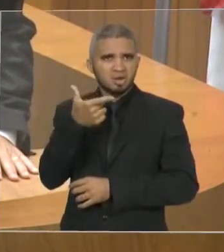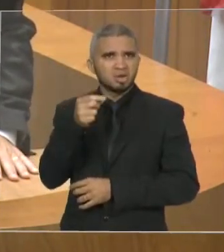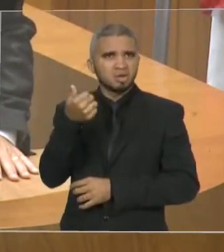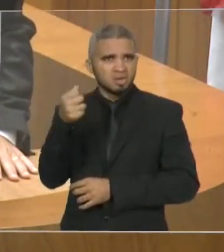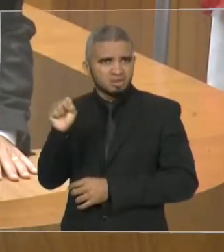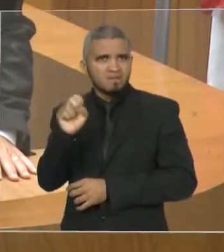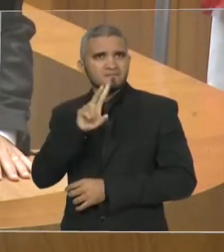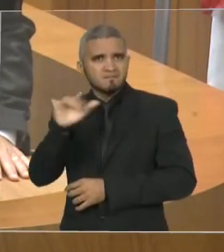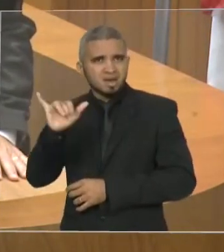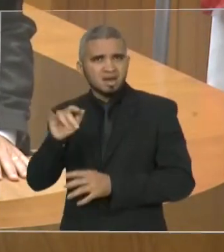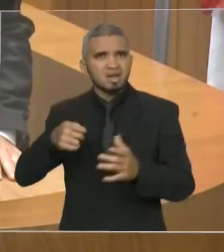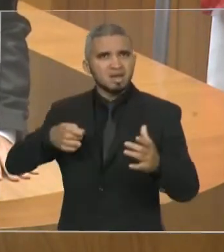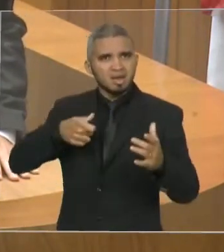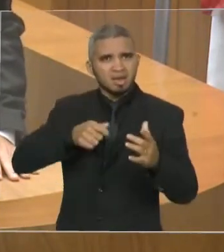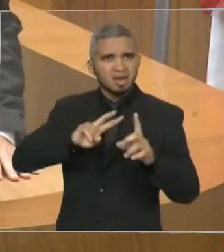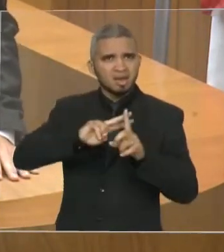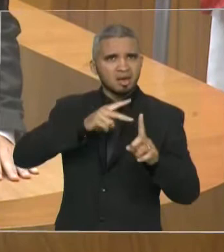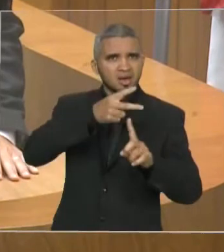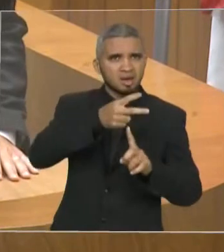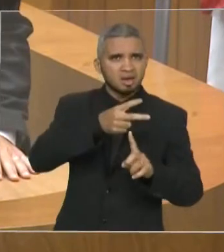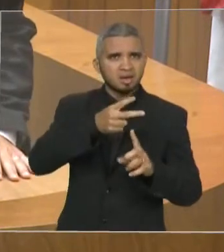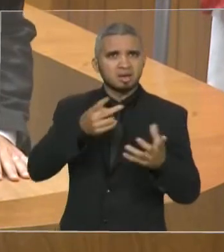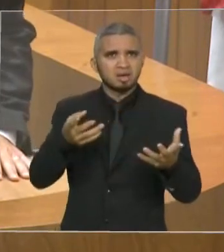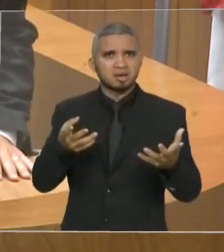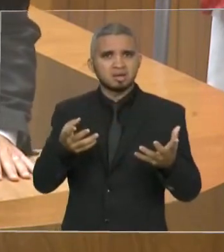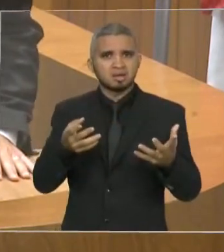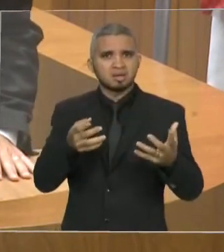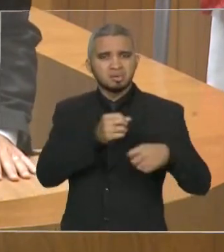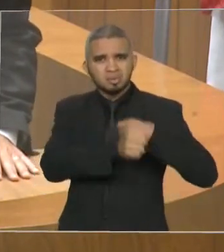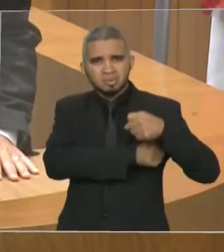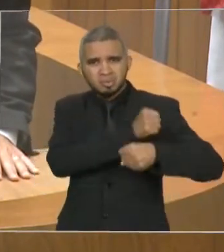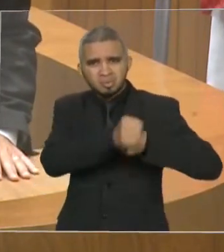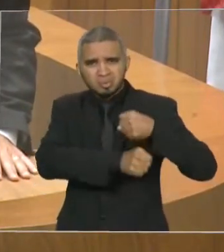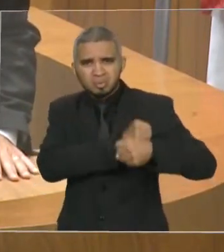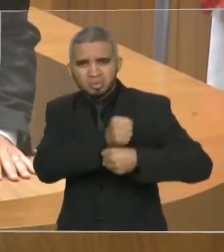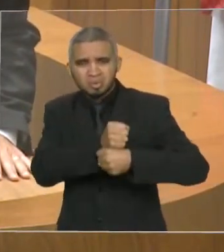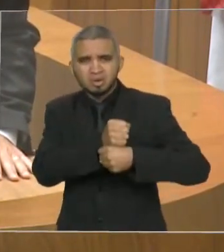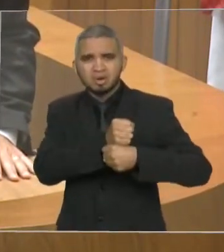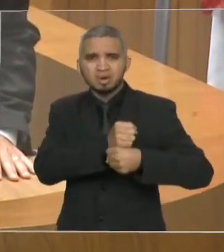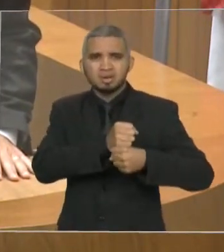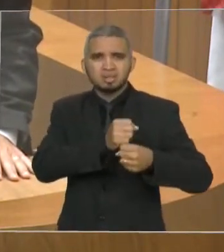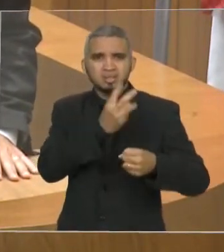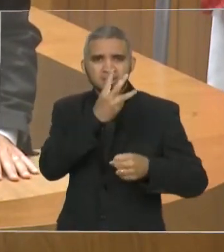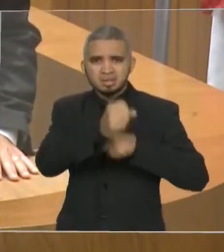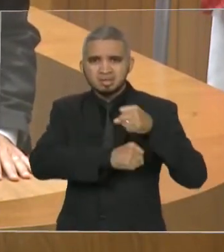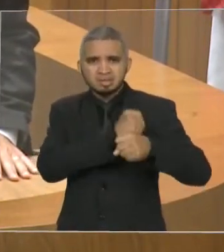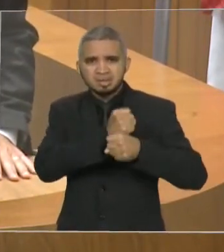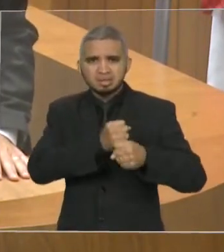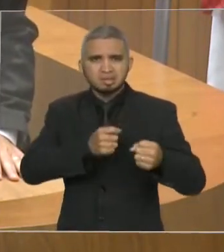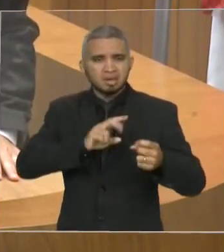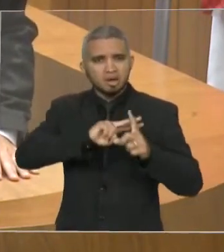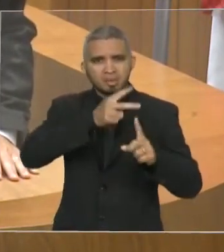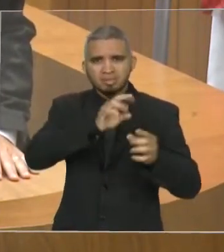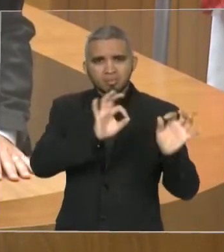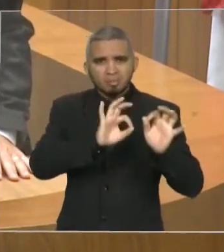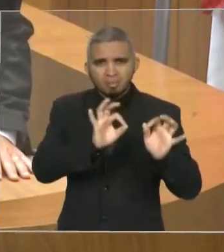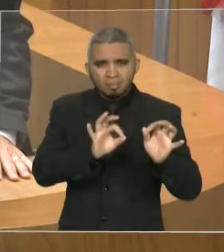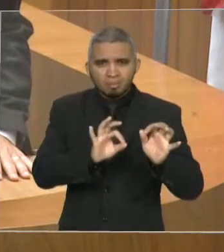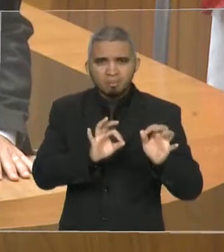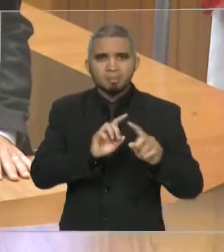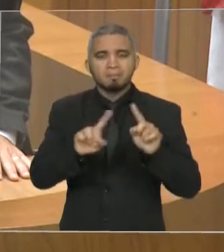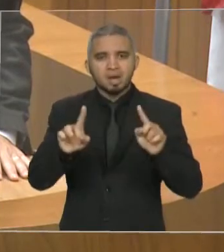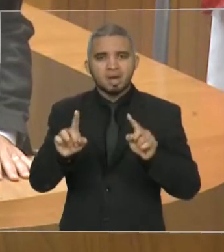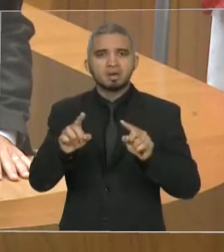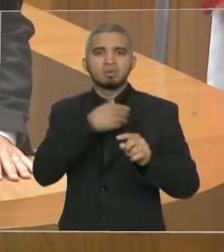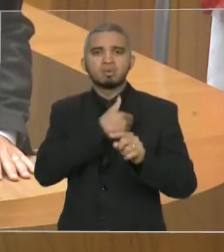aquelas injustiças que ele fez com os nossos professores nos últimos três anos, ele manda mais uma vez uma medida